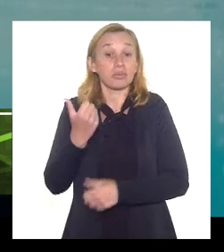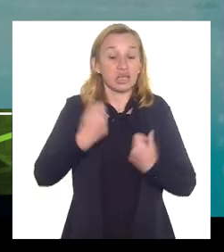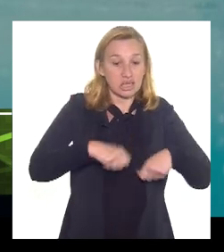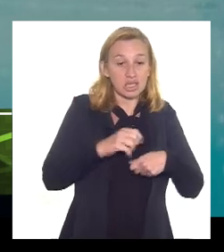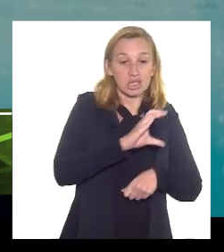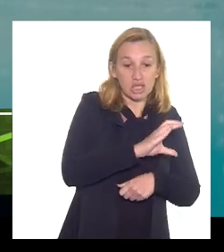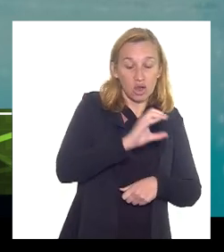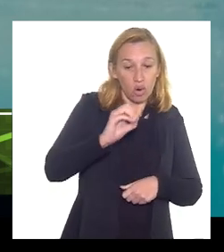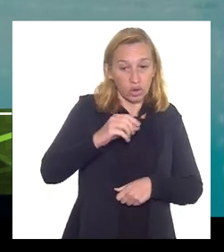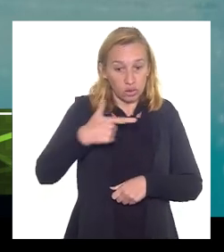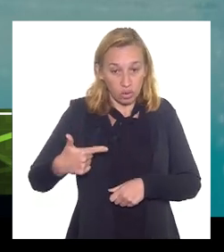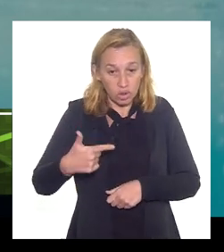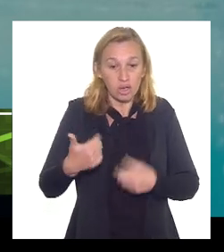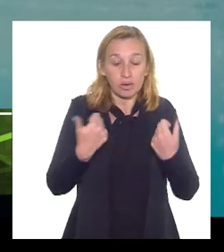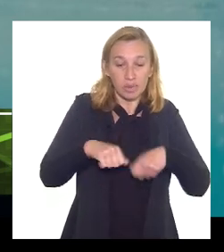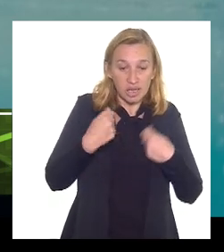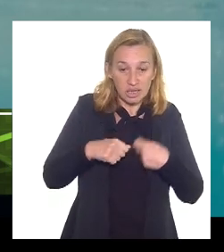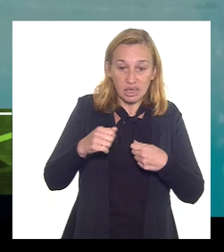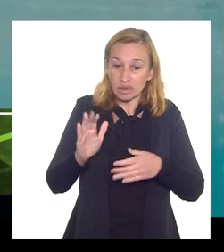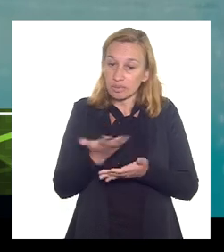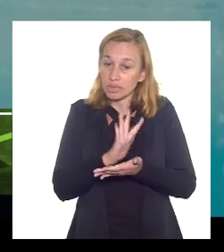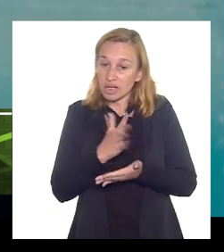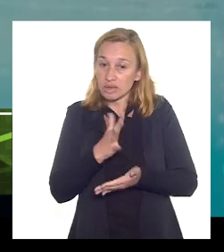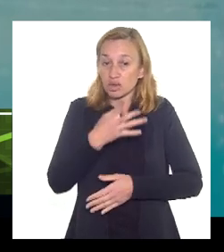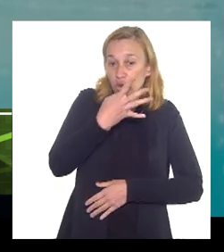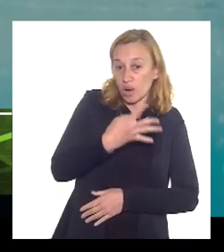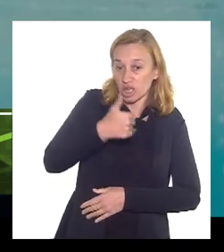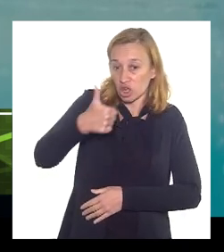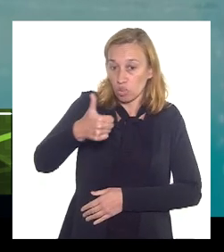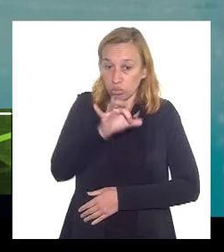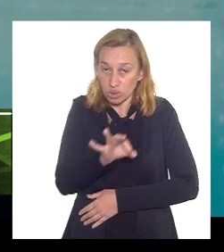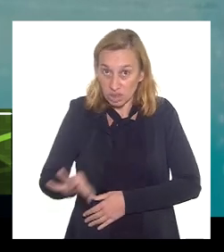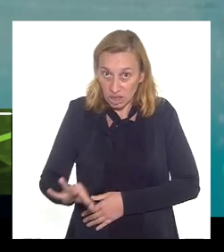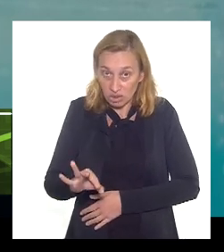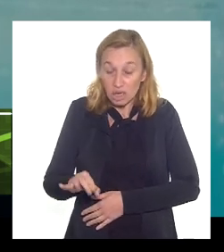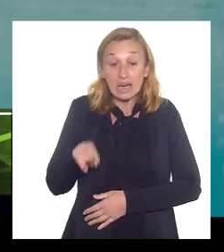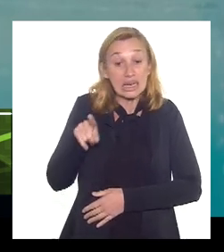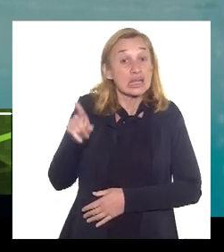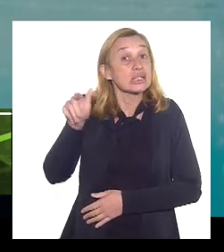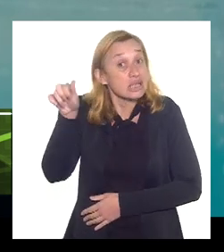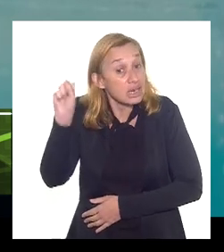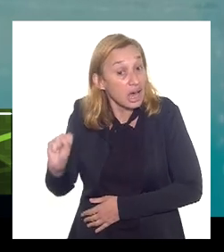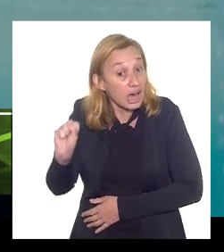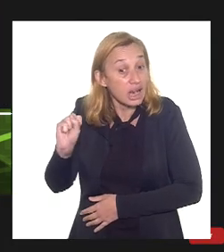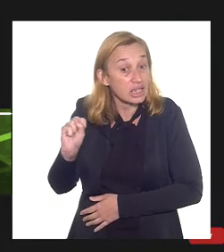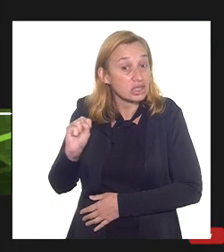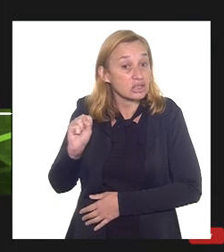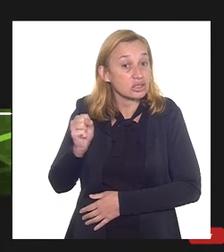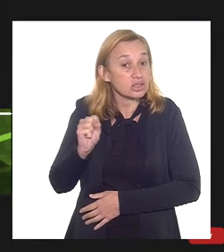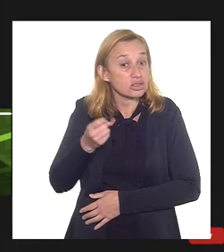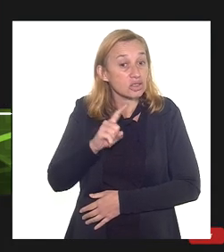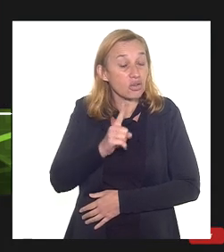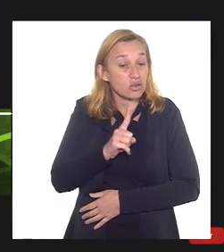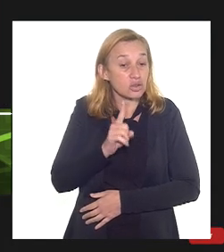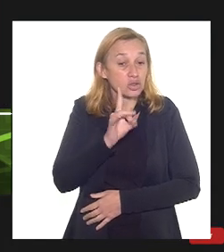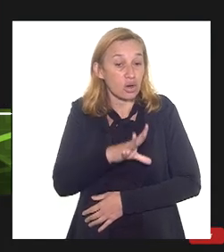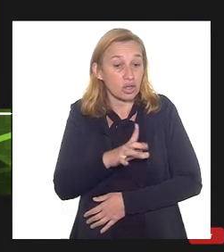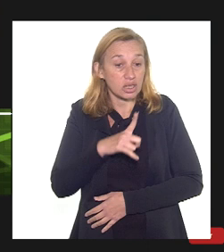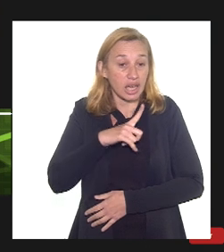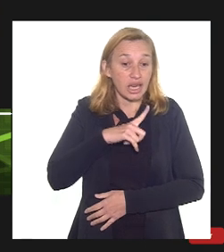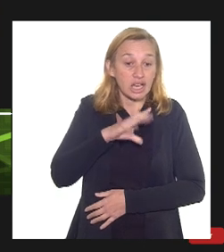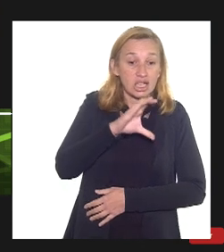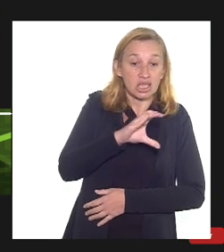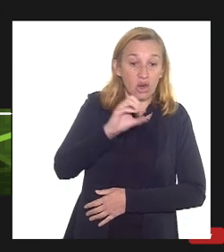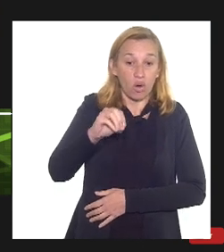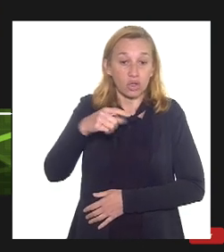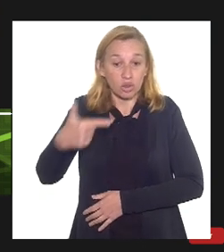preciso reinjetar aproximadamente 41% que esse gás ele vem não vem só com CO2 ele vem com uma corrente rica